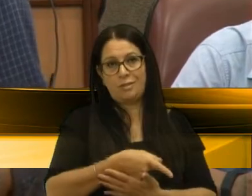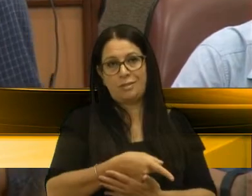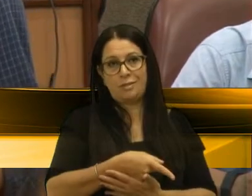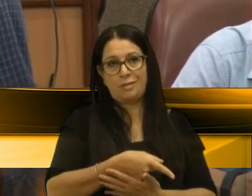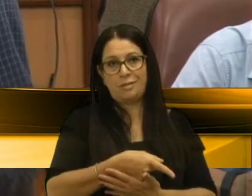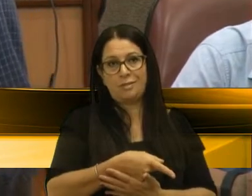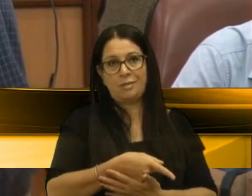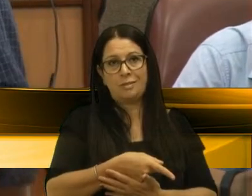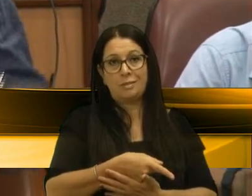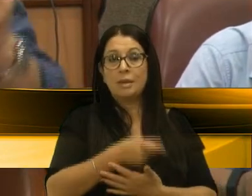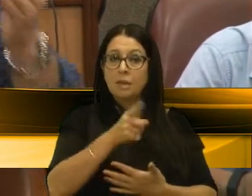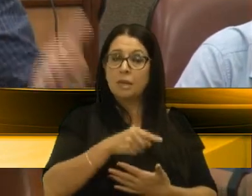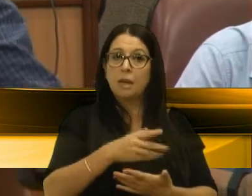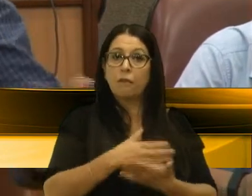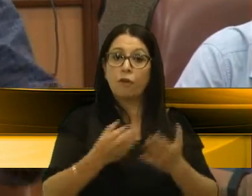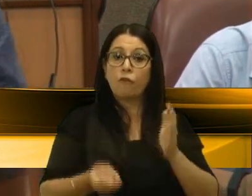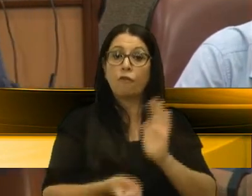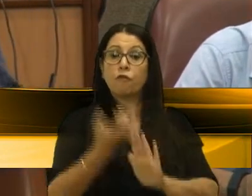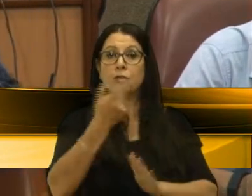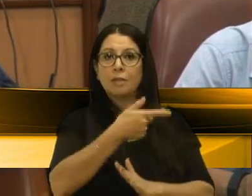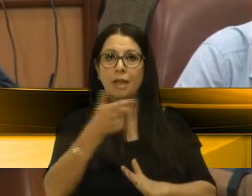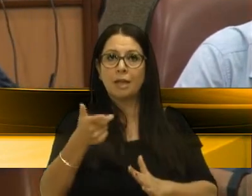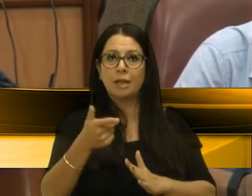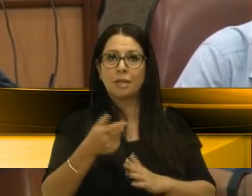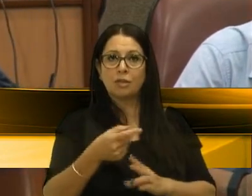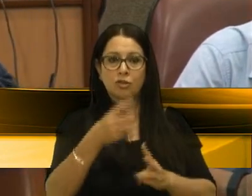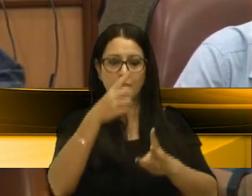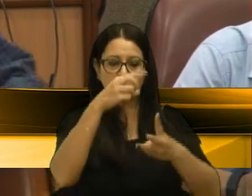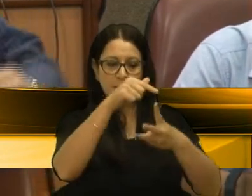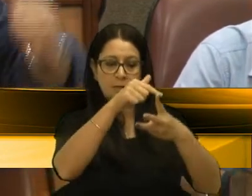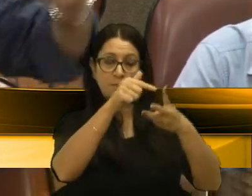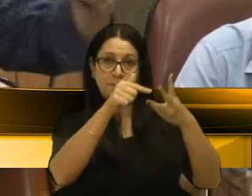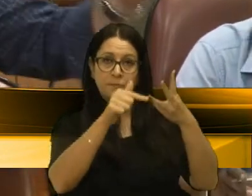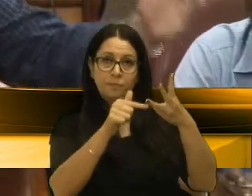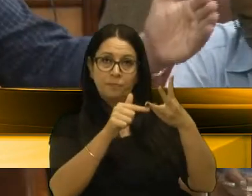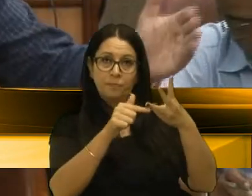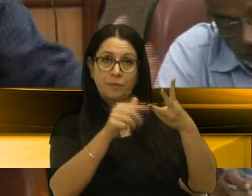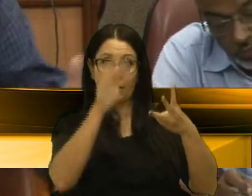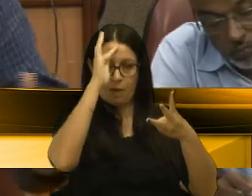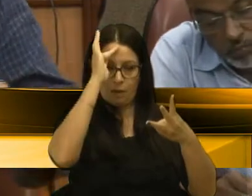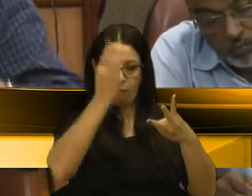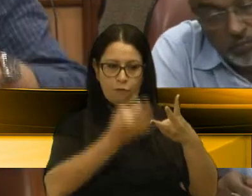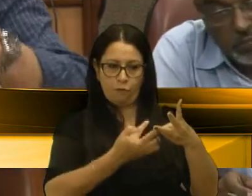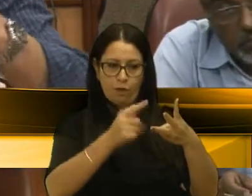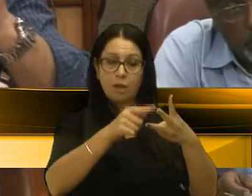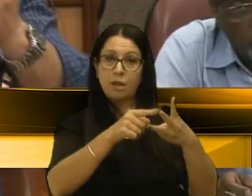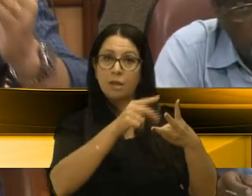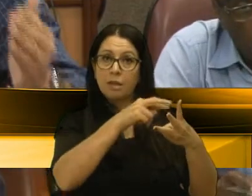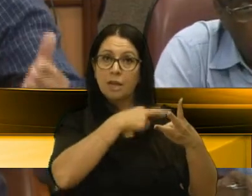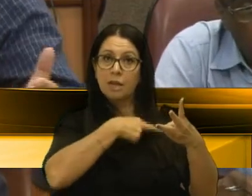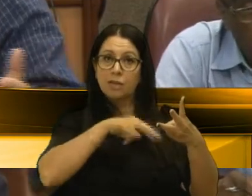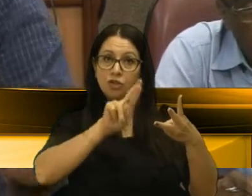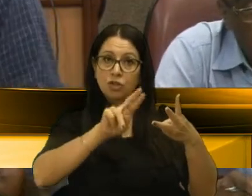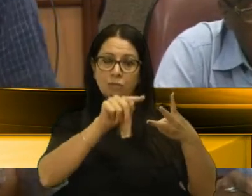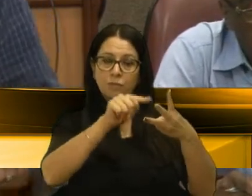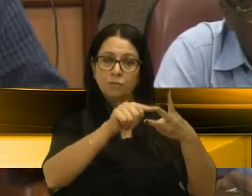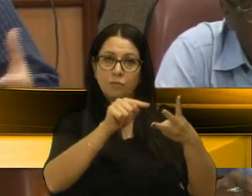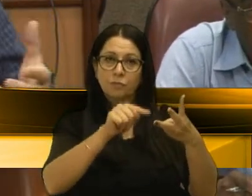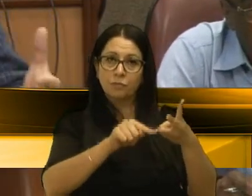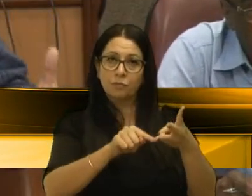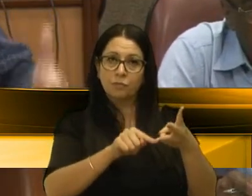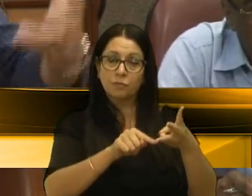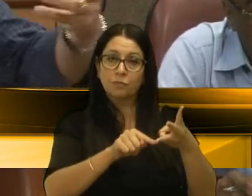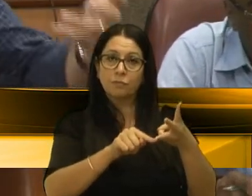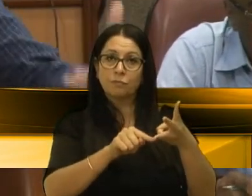foi fundada em cima de três pilares, que foi a sua fé, a religiosidade do seu povo, foi o